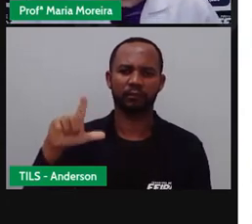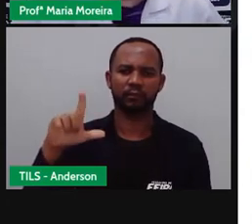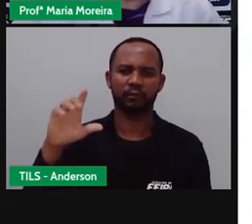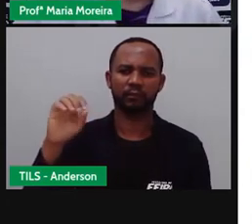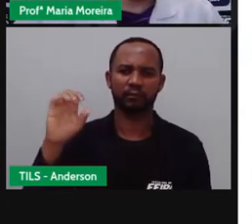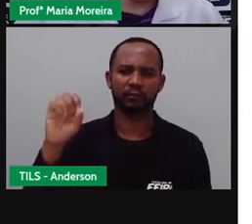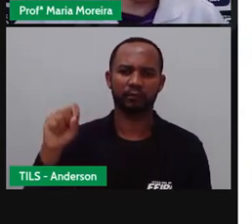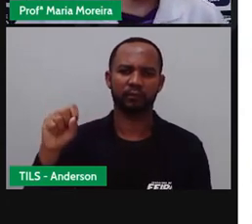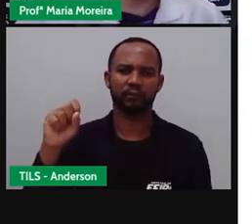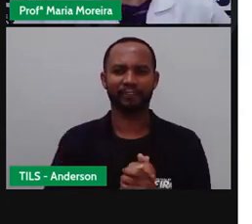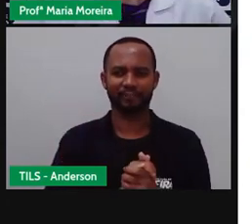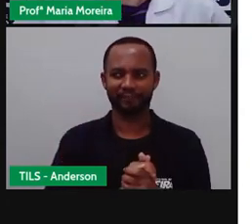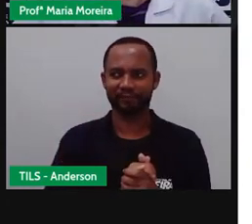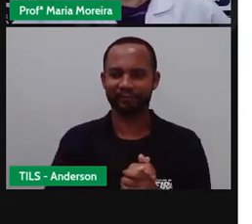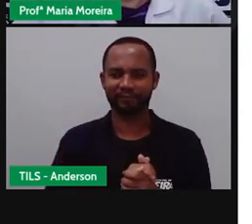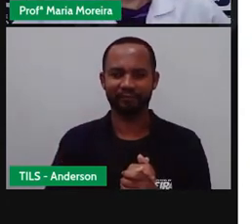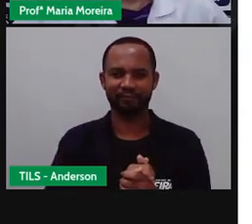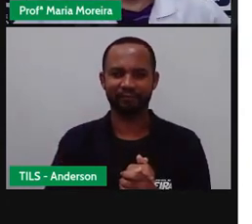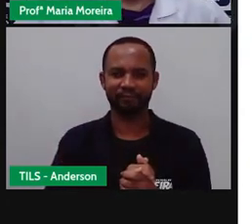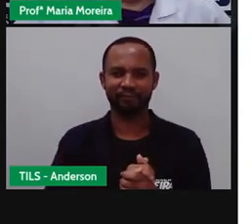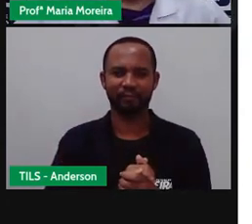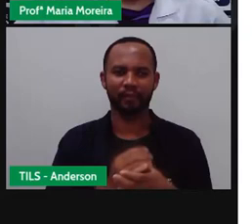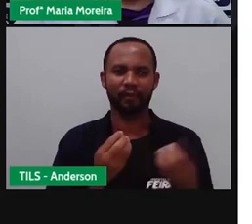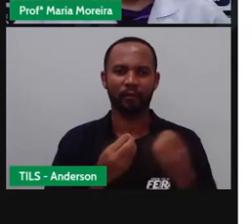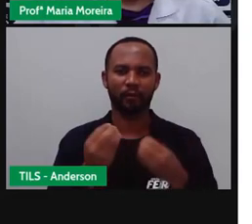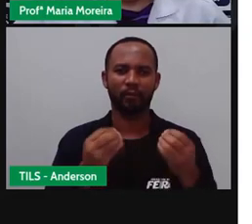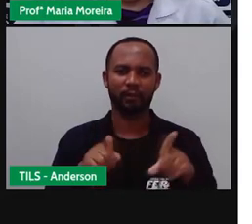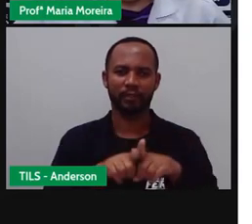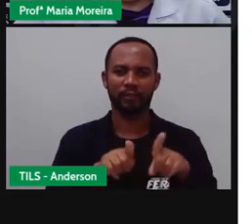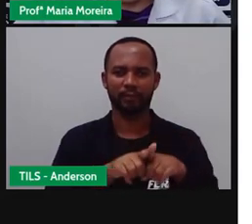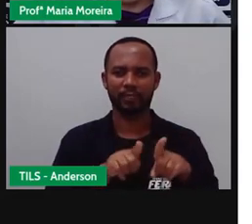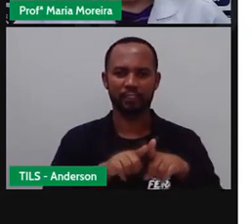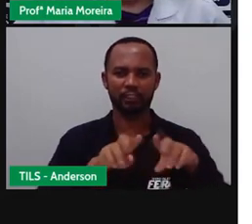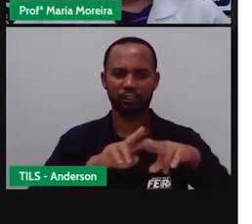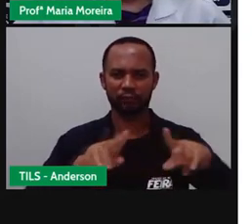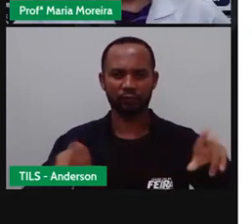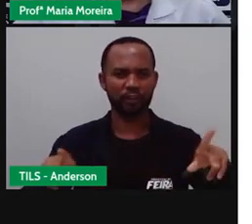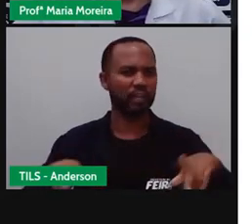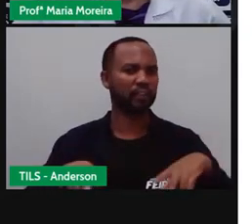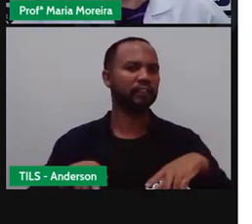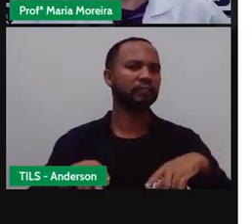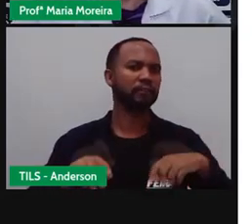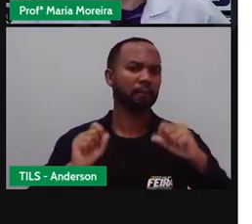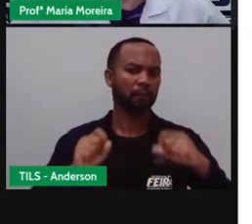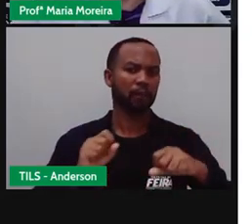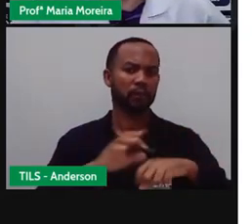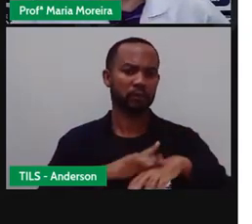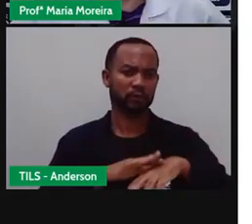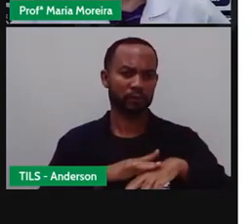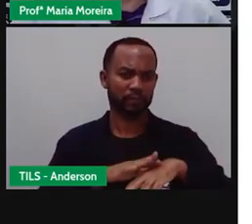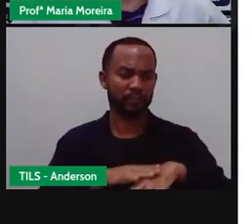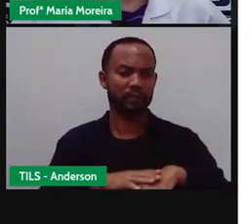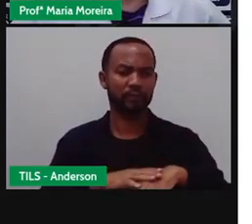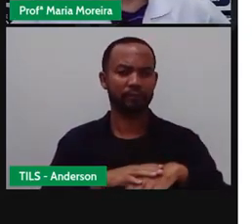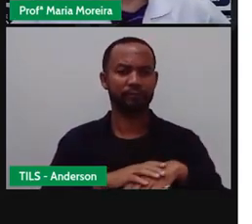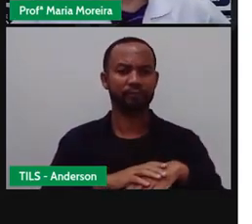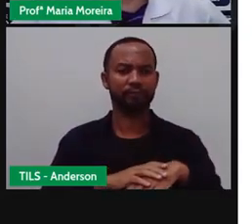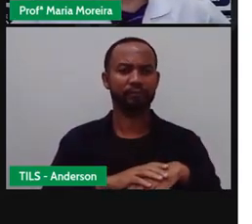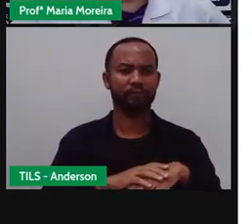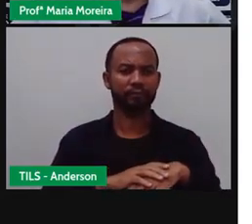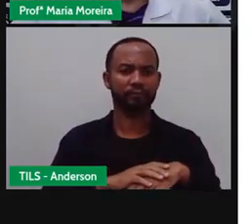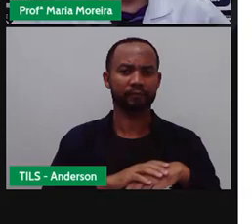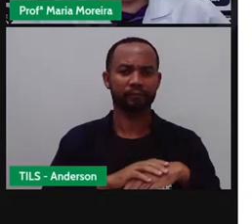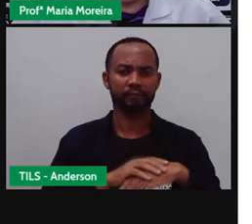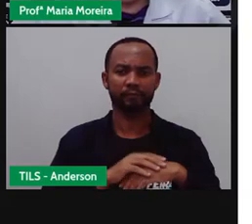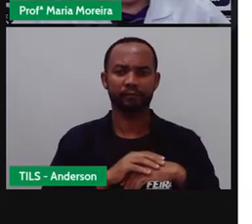Aquele cachorro quente Propagadas por baratas e formigas Giardíase Cólera Cólera e